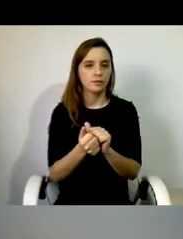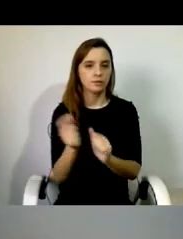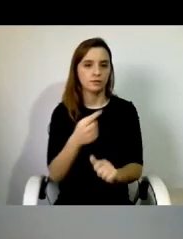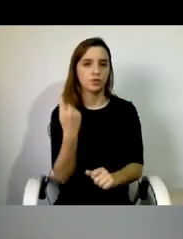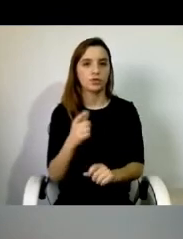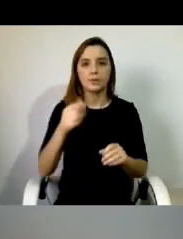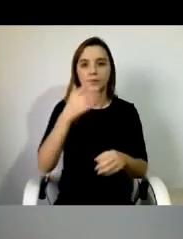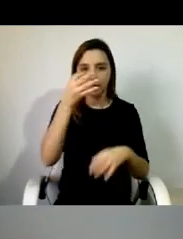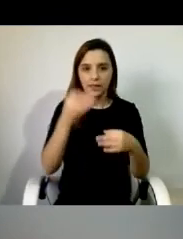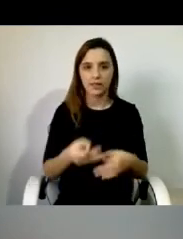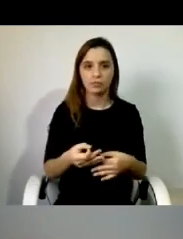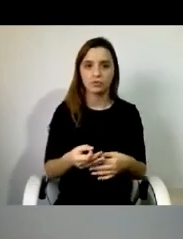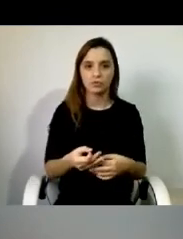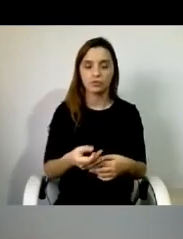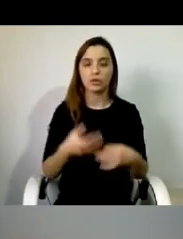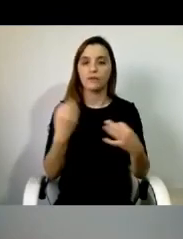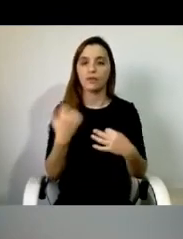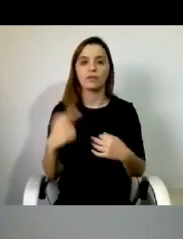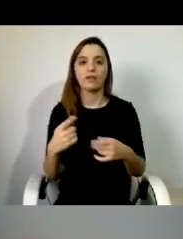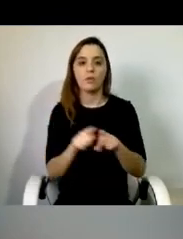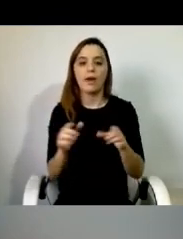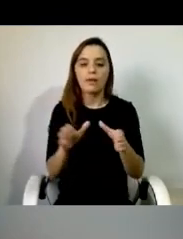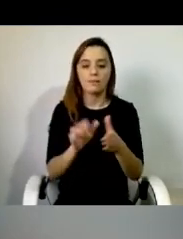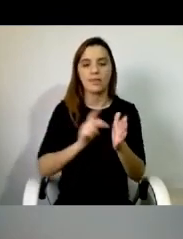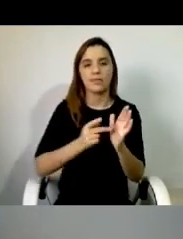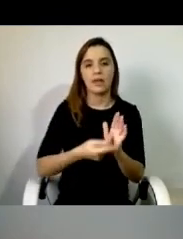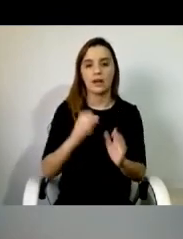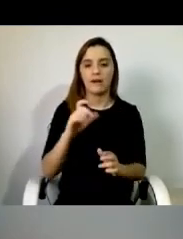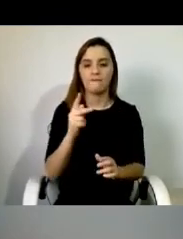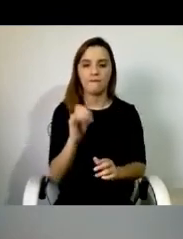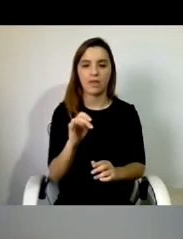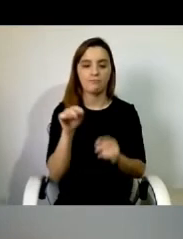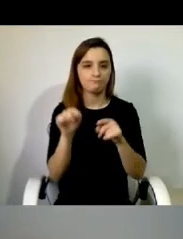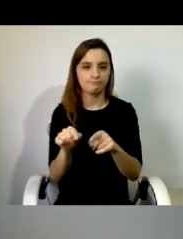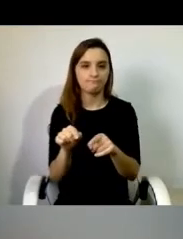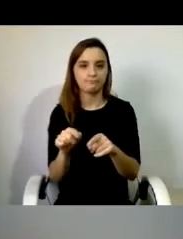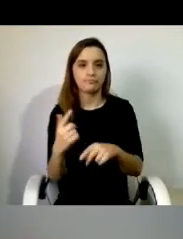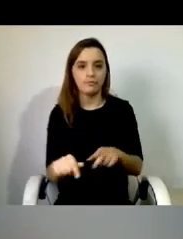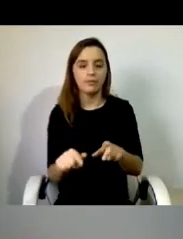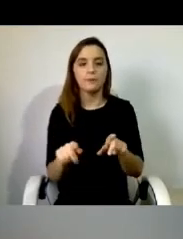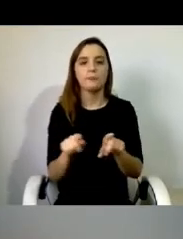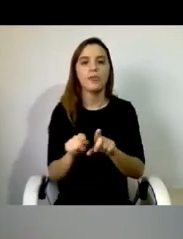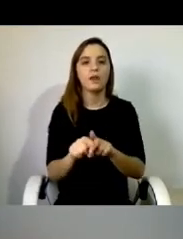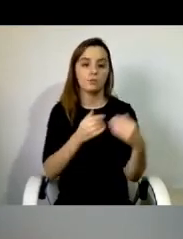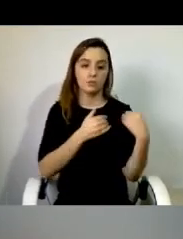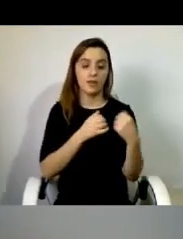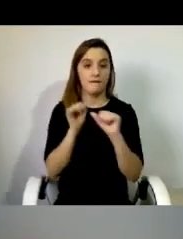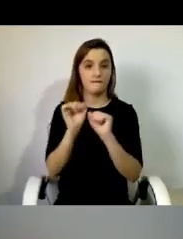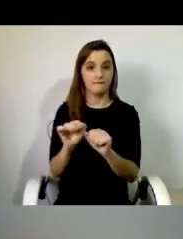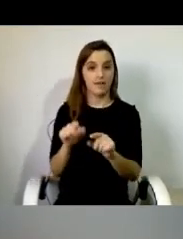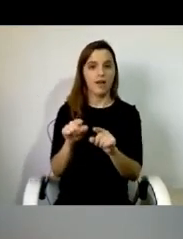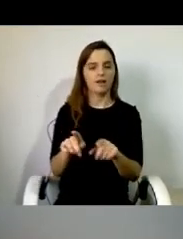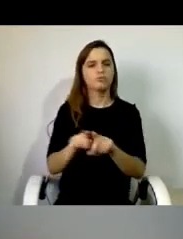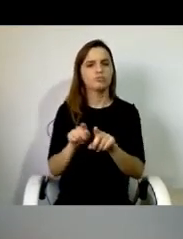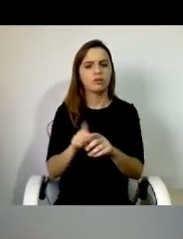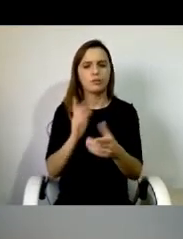que o facto de existir uma equipa técnica no Kavi que está encarregue pelos diversos processos de assistência